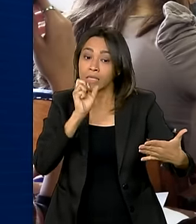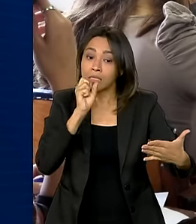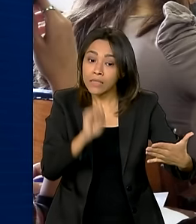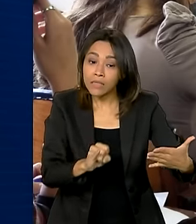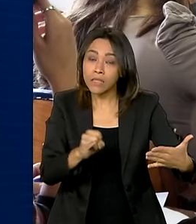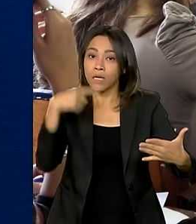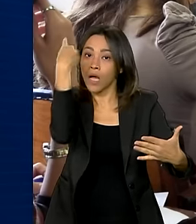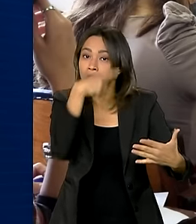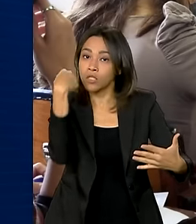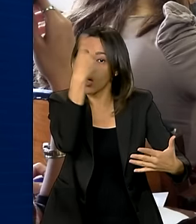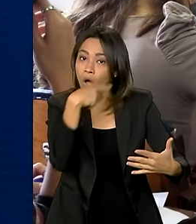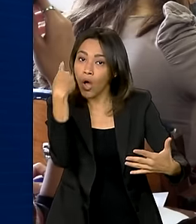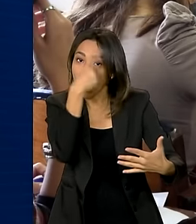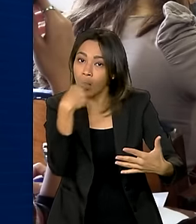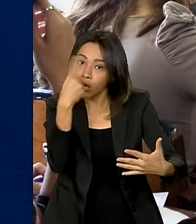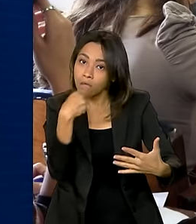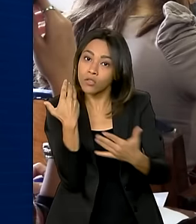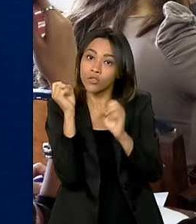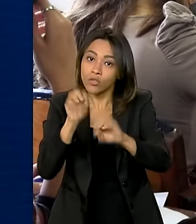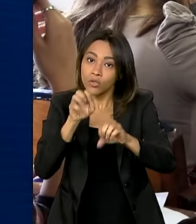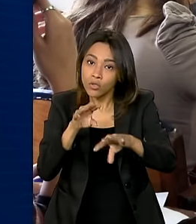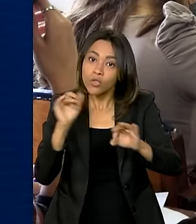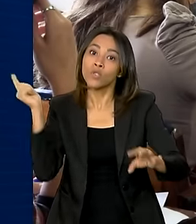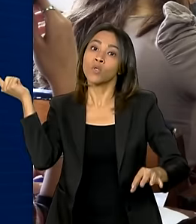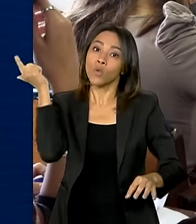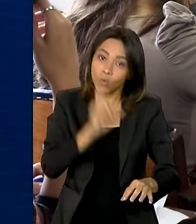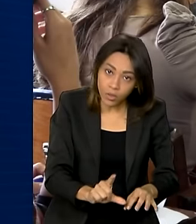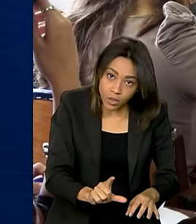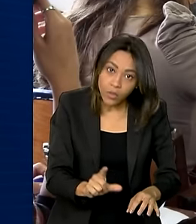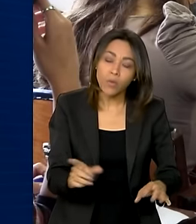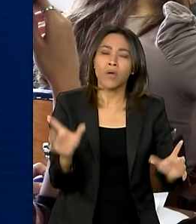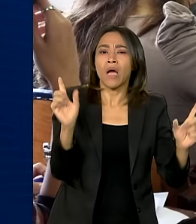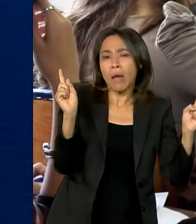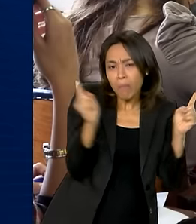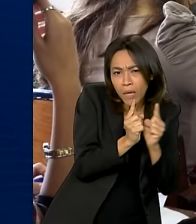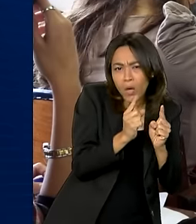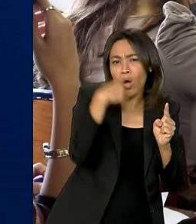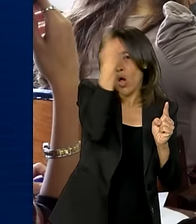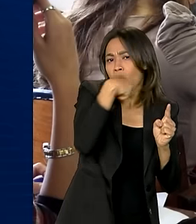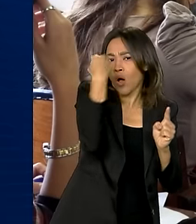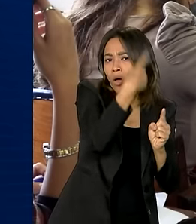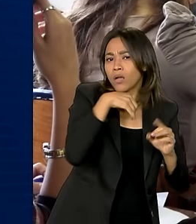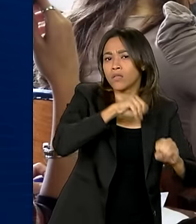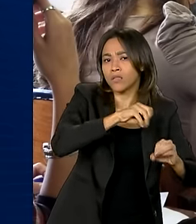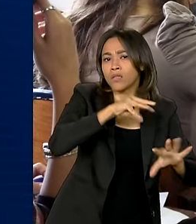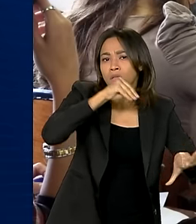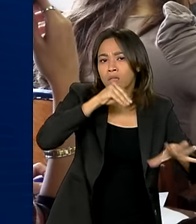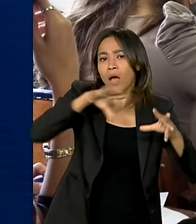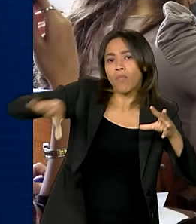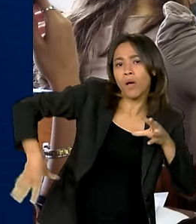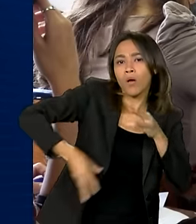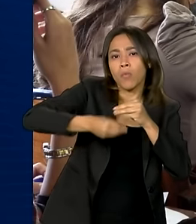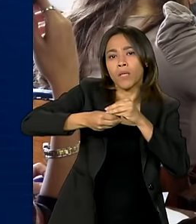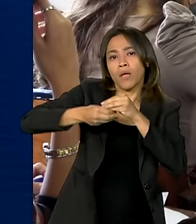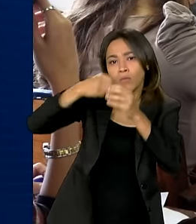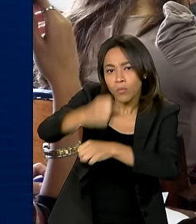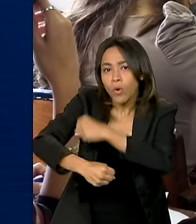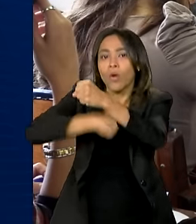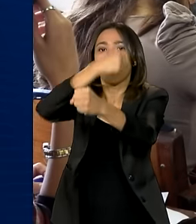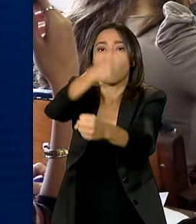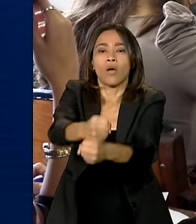horária anual for cumprida. A carga horária mínima pode ser completada no ano seguinte,